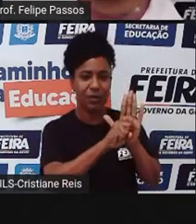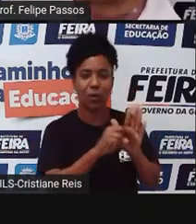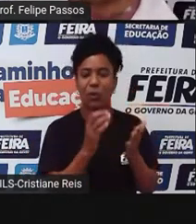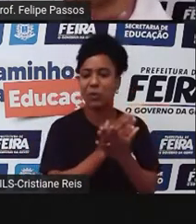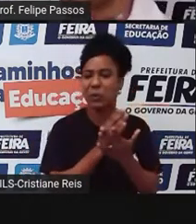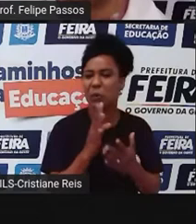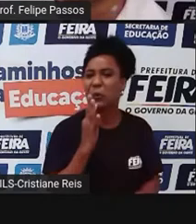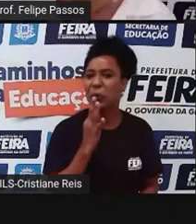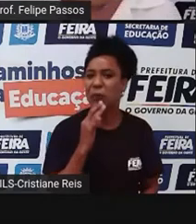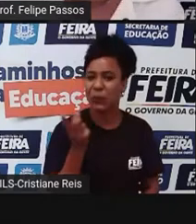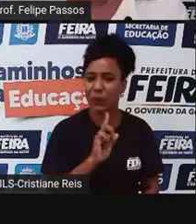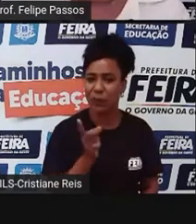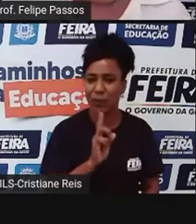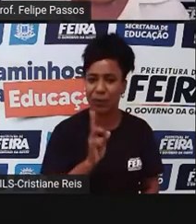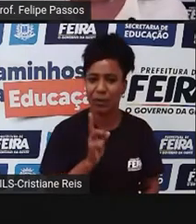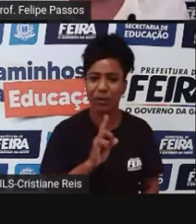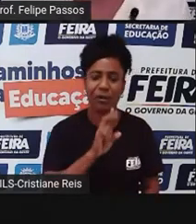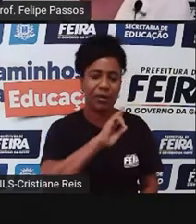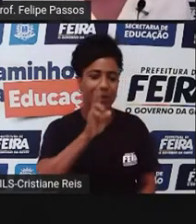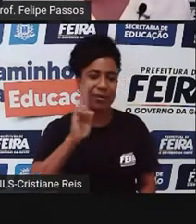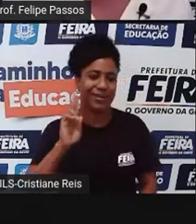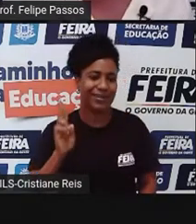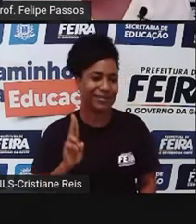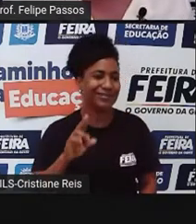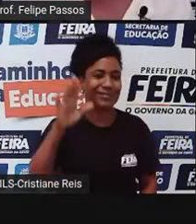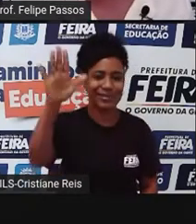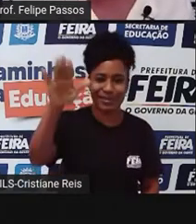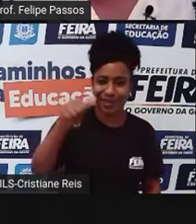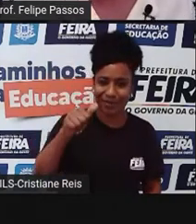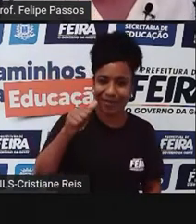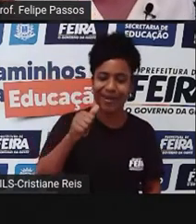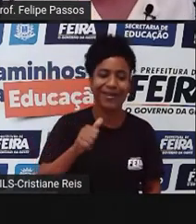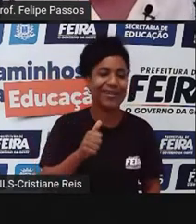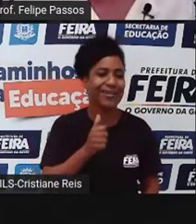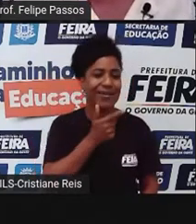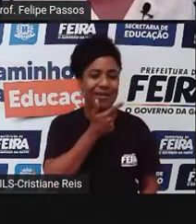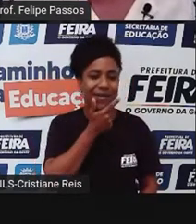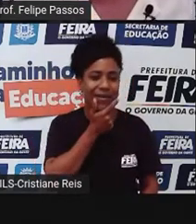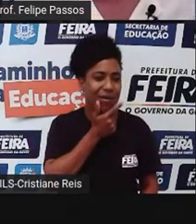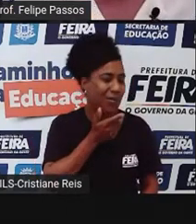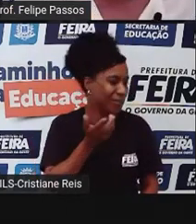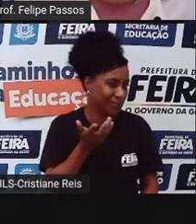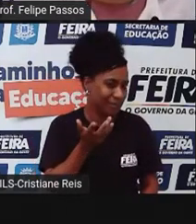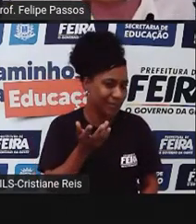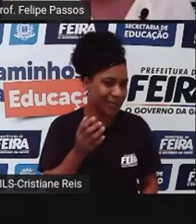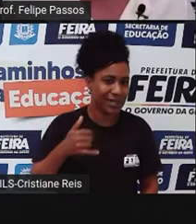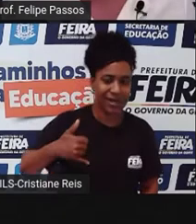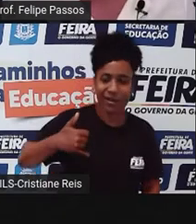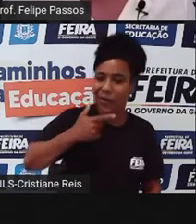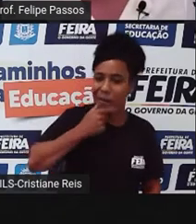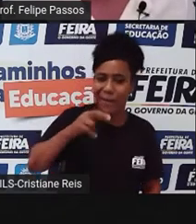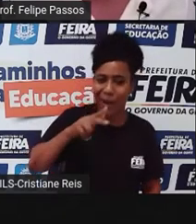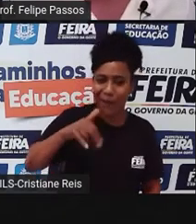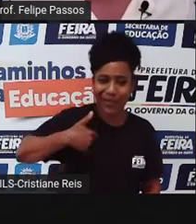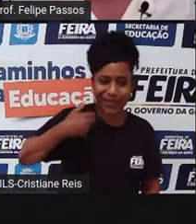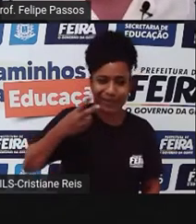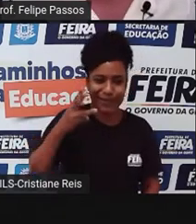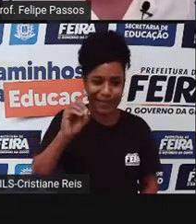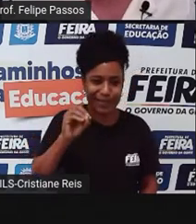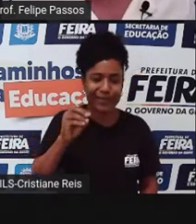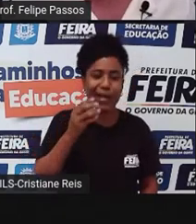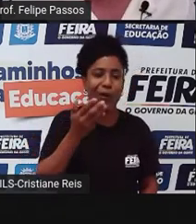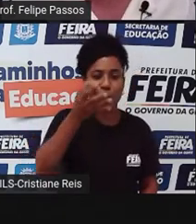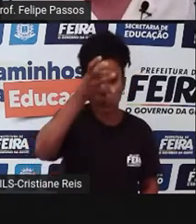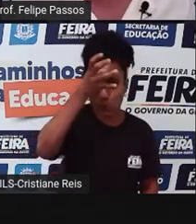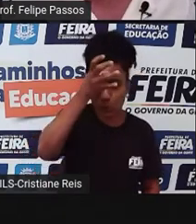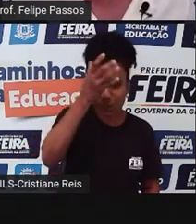reconhecer. Mas chama aí aquele seu irmão mais velho, que tem 30 anos, aquela sua tia, seu pai e sua mãe, e talvez